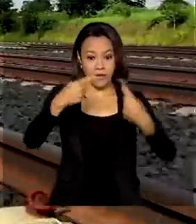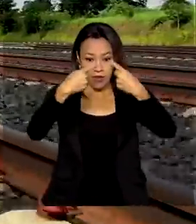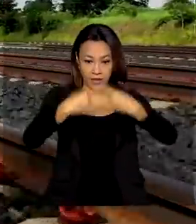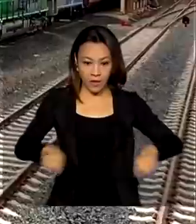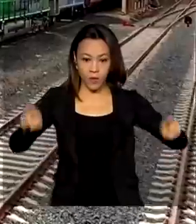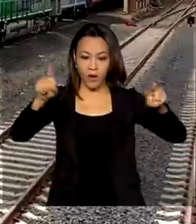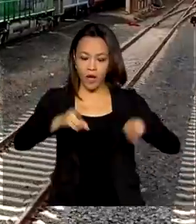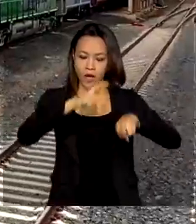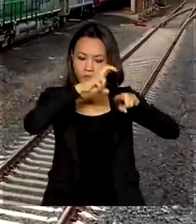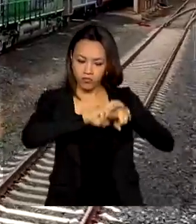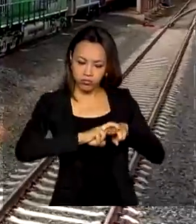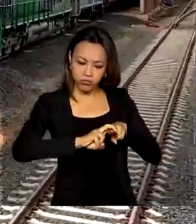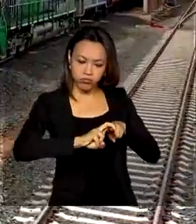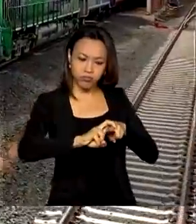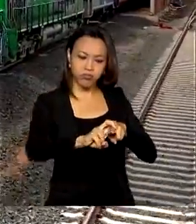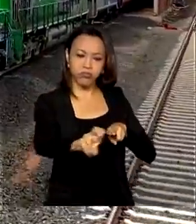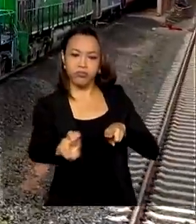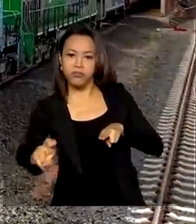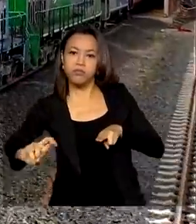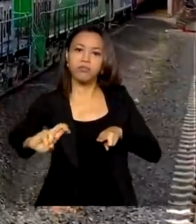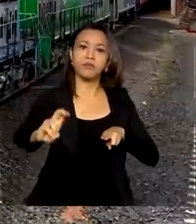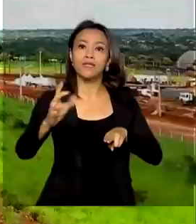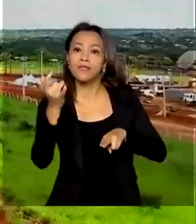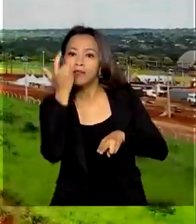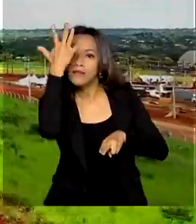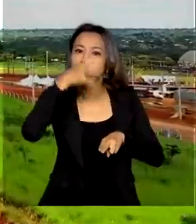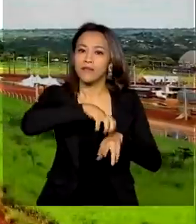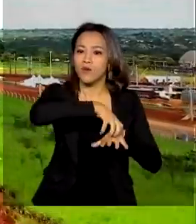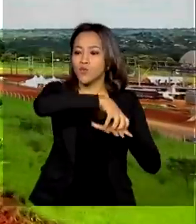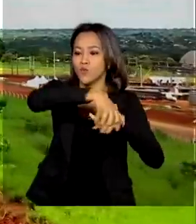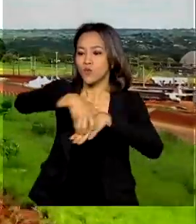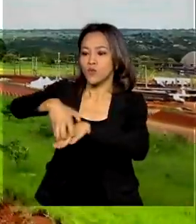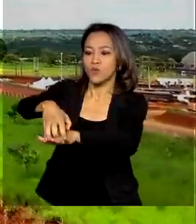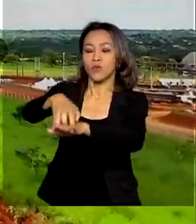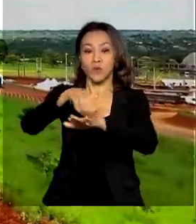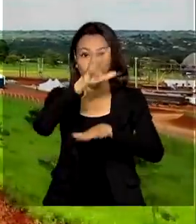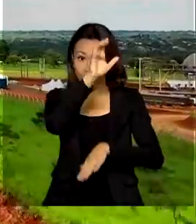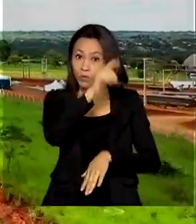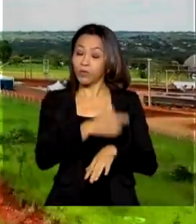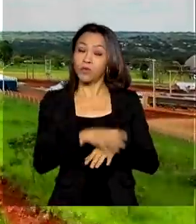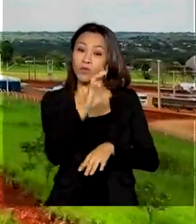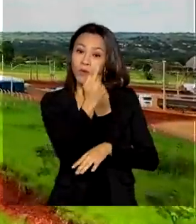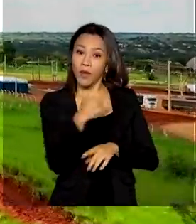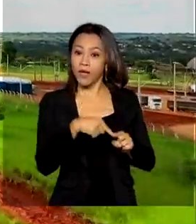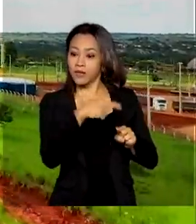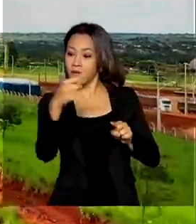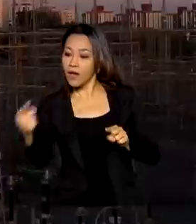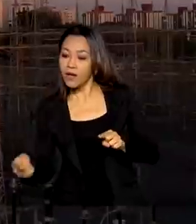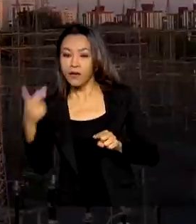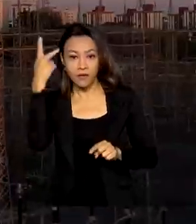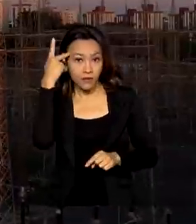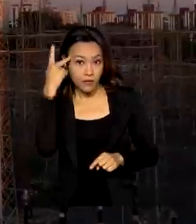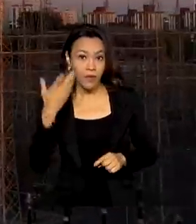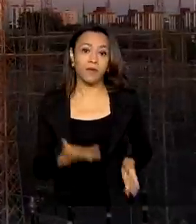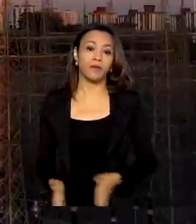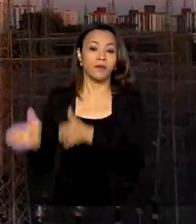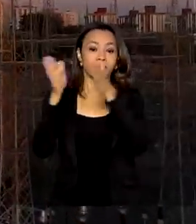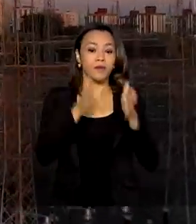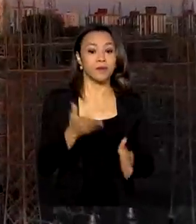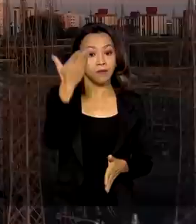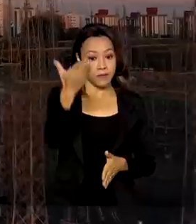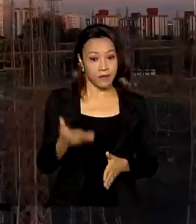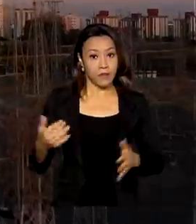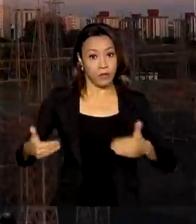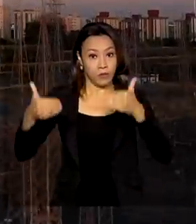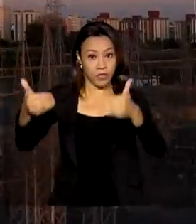terminal de São Simão que vai facilitar escoamento da produção do estado de Goiás para o Porto de Santos. E Ministério de Minas